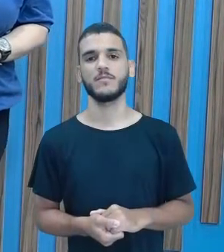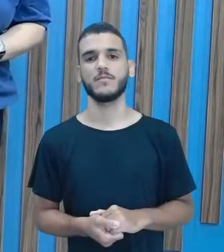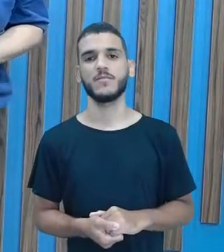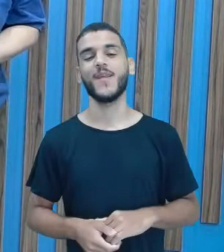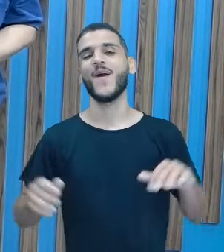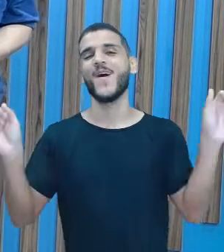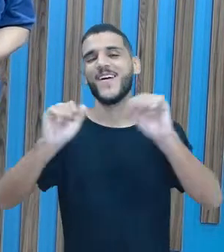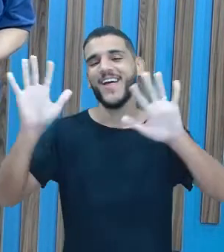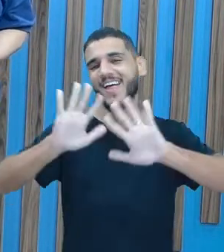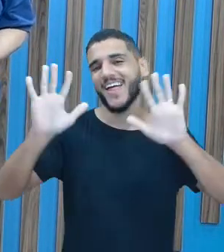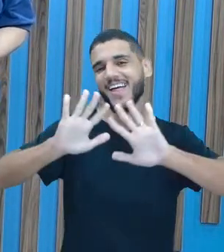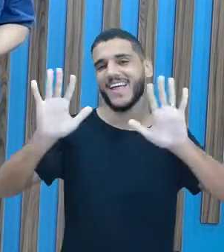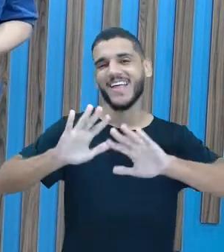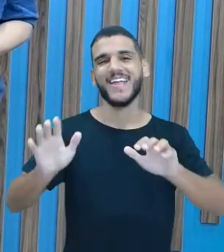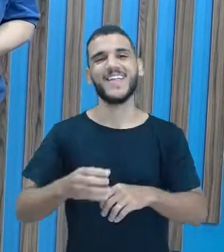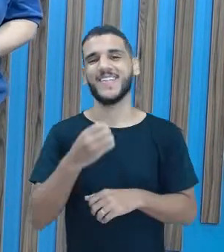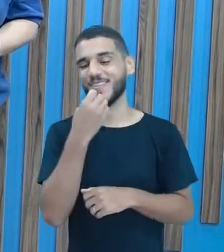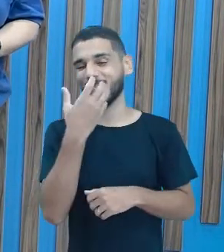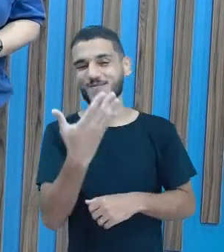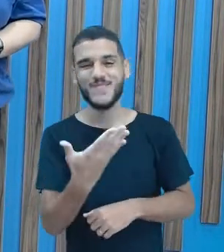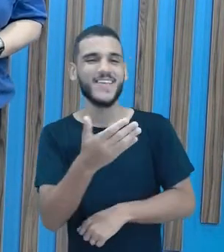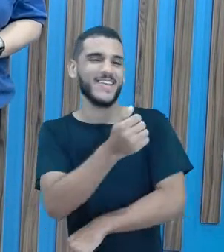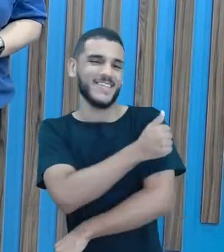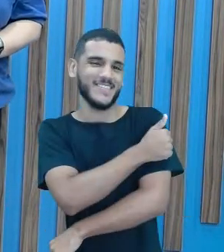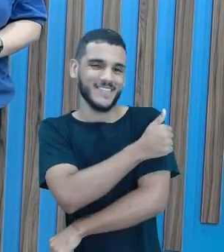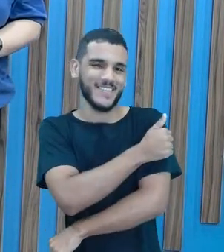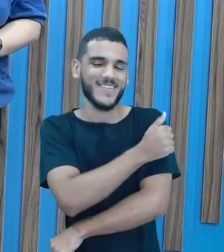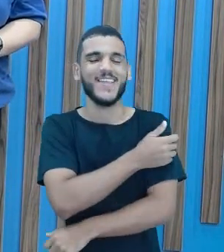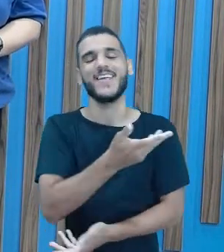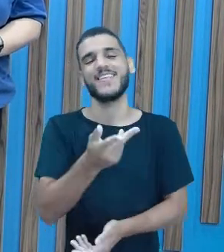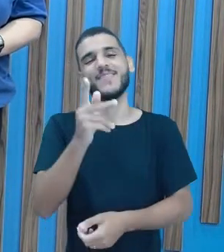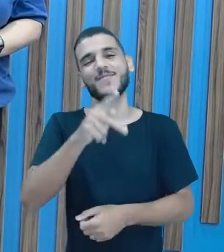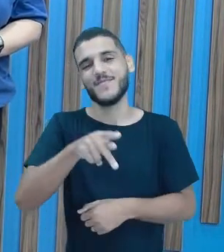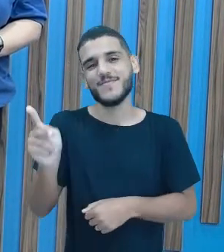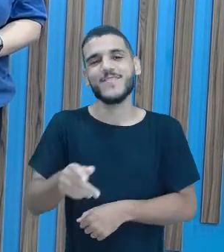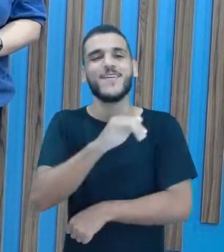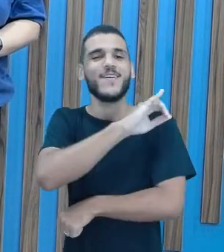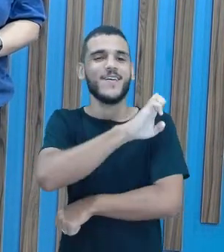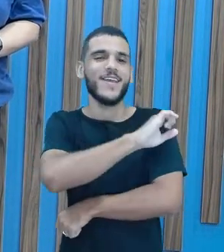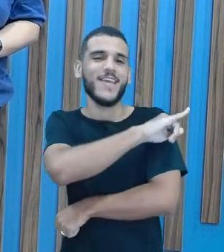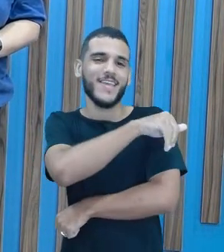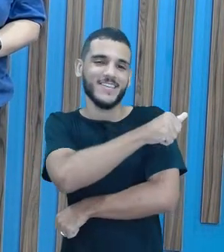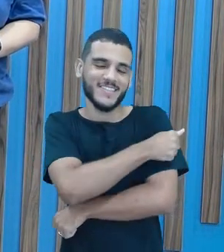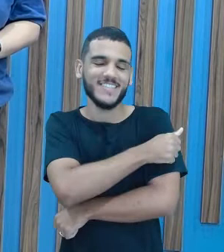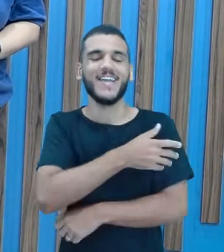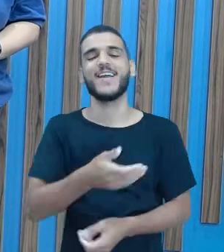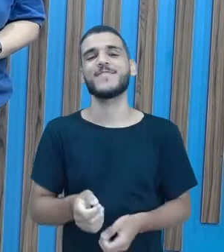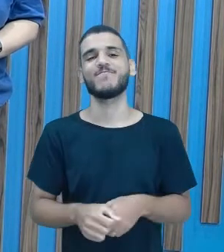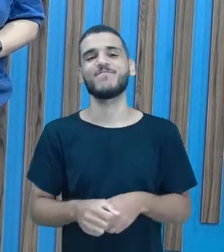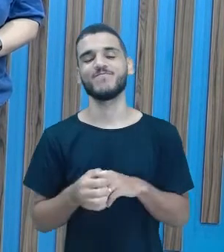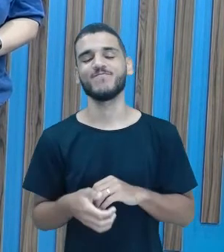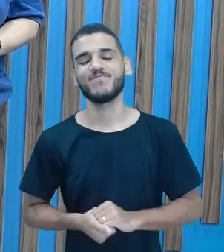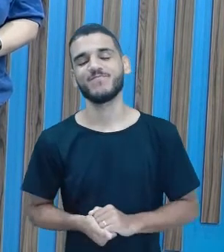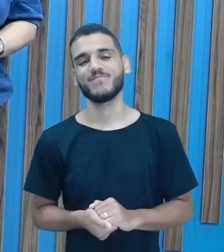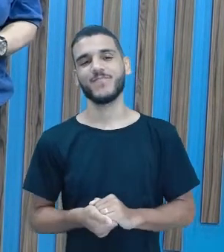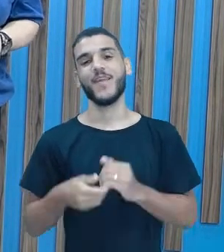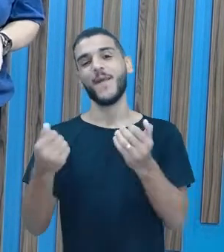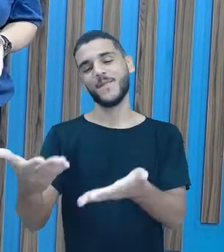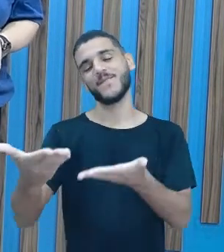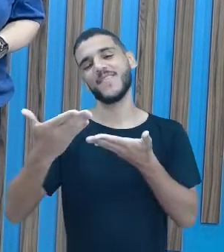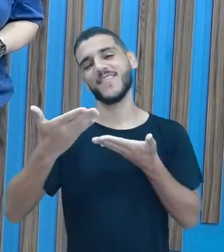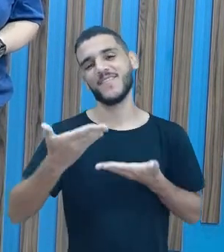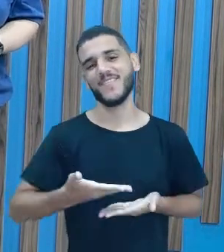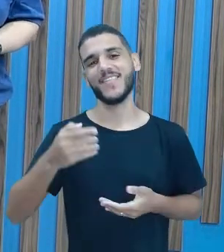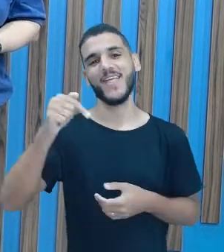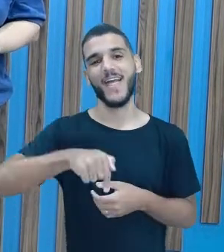Olá, queridos estudantes e professores da EJA, Educação de Jovens e Adultos, sejam muito bem